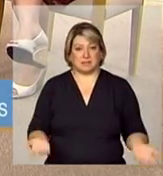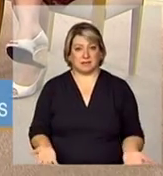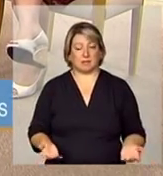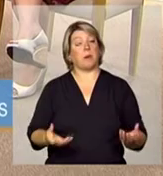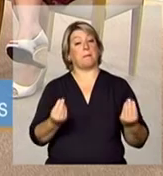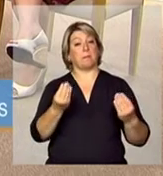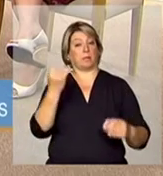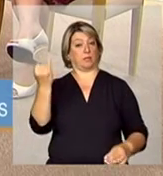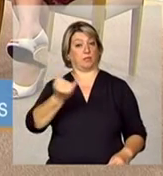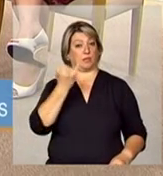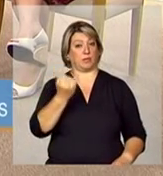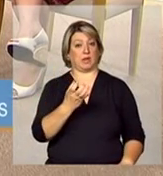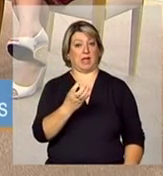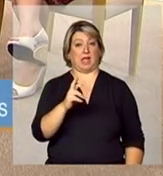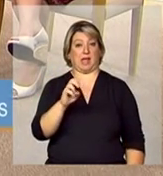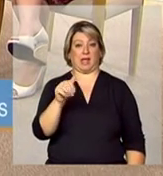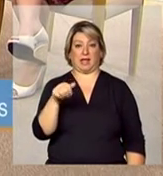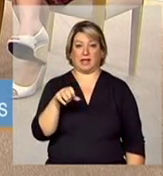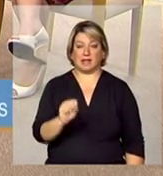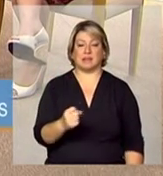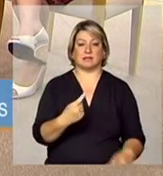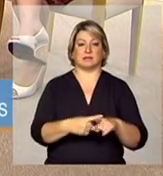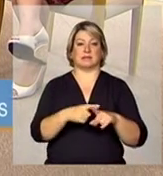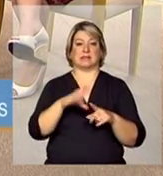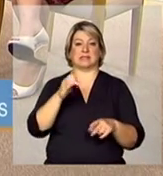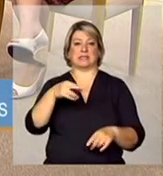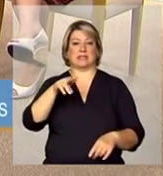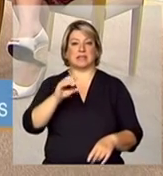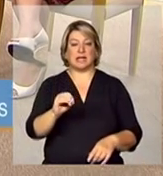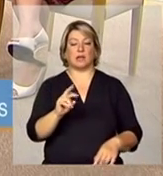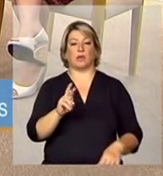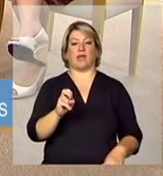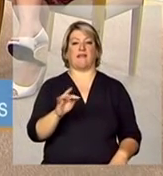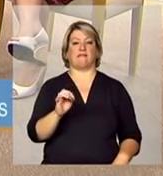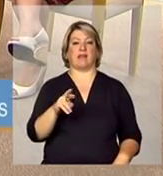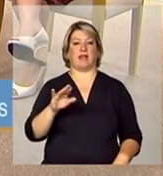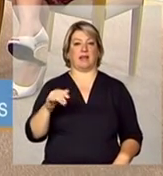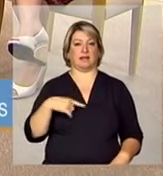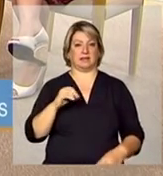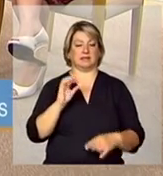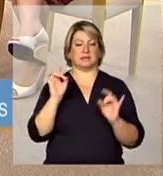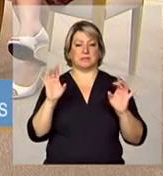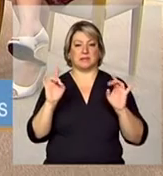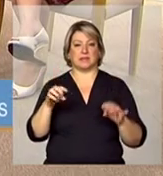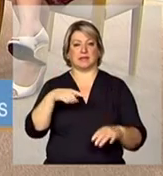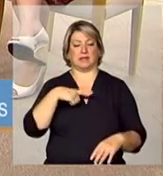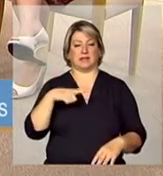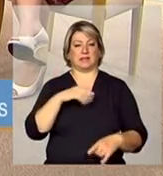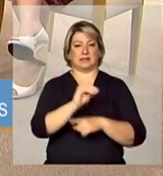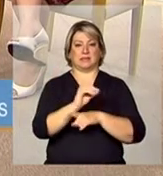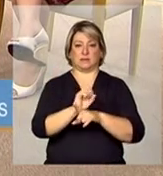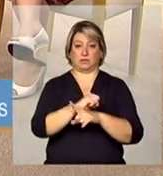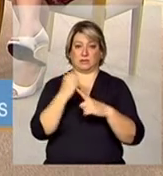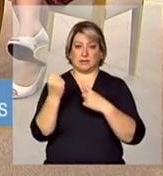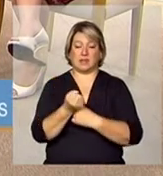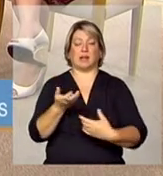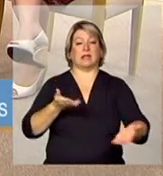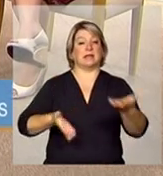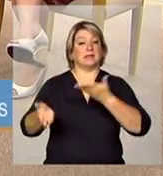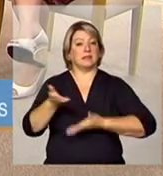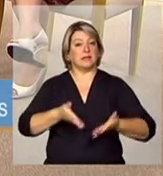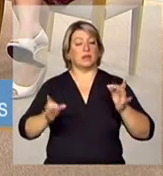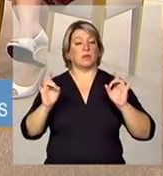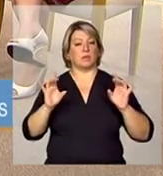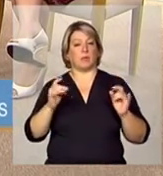os CREAs, que são os Centros de Referência Especializado da Assistência Social, para que possam dar uma orientação mais adequada para essas